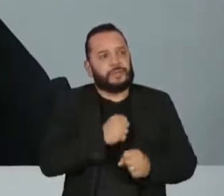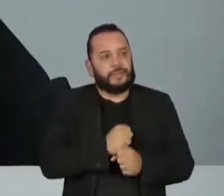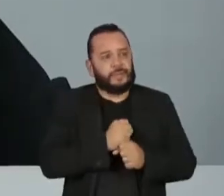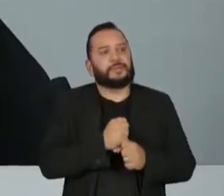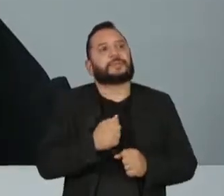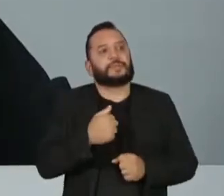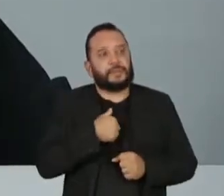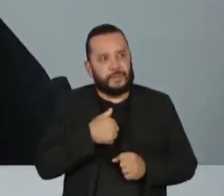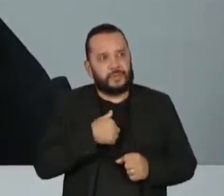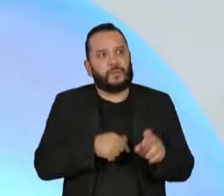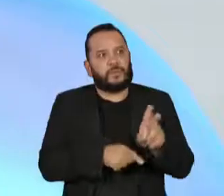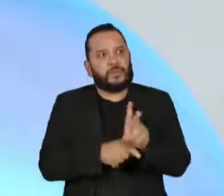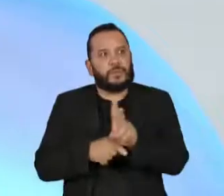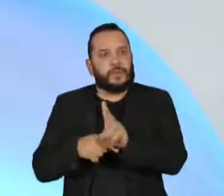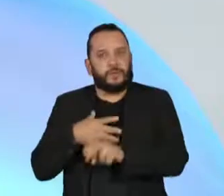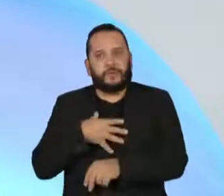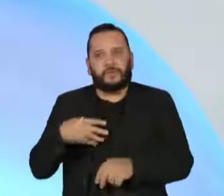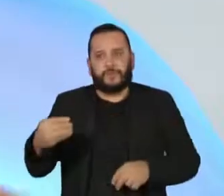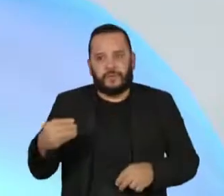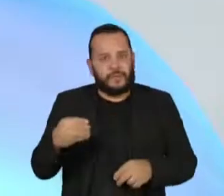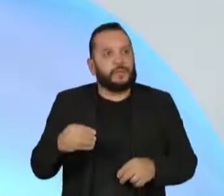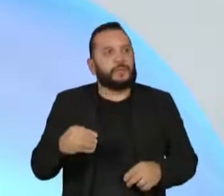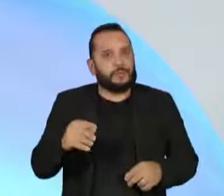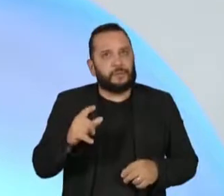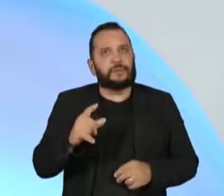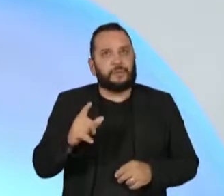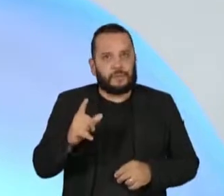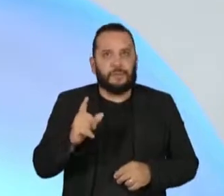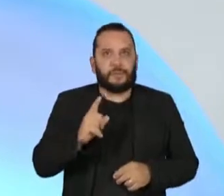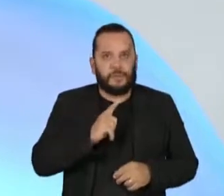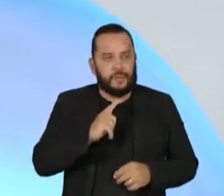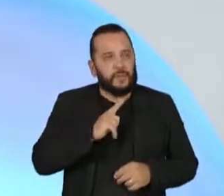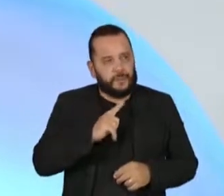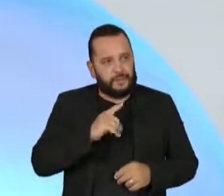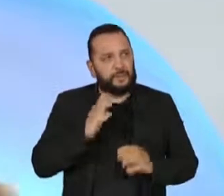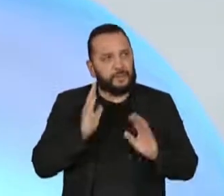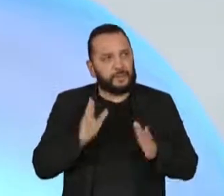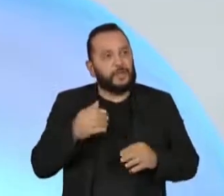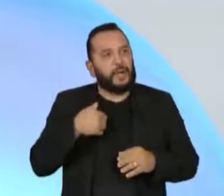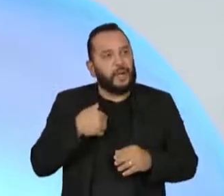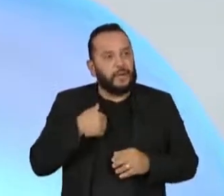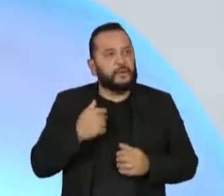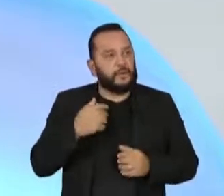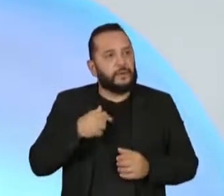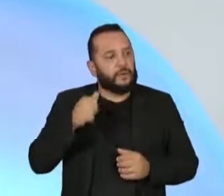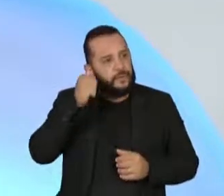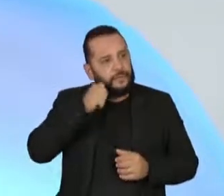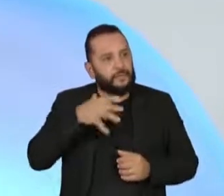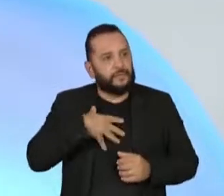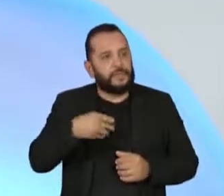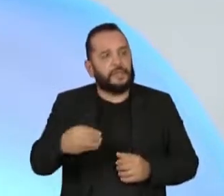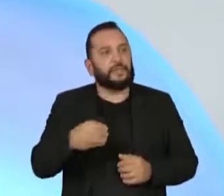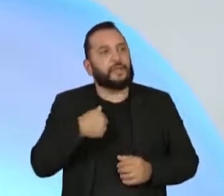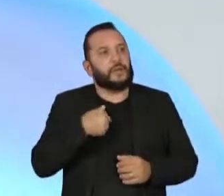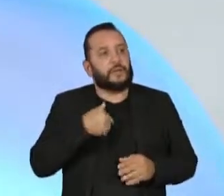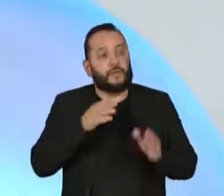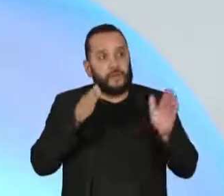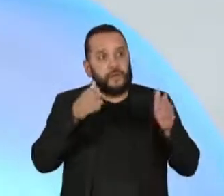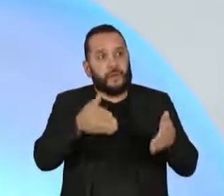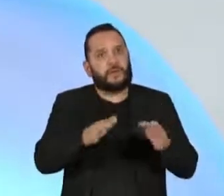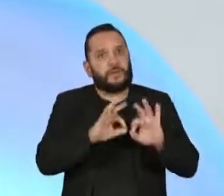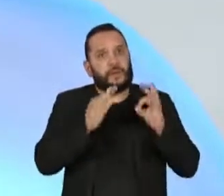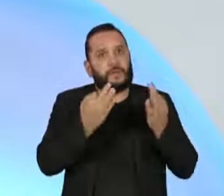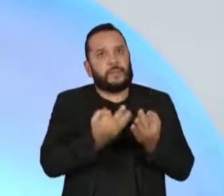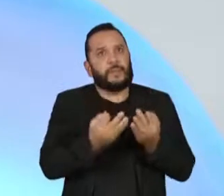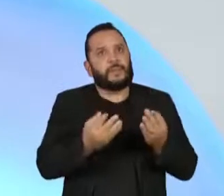eu vou me dedicar aos meus filhos, que já tenho duas mulheres e um adolescente, enfim, focar um pouco na família que foi fundamental